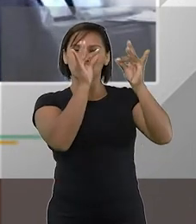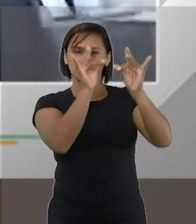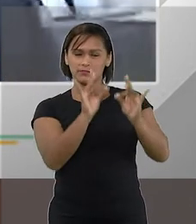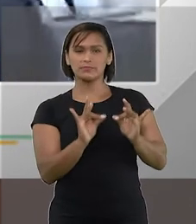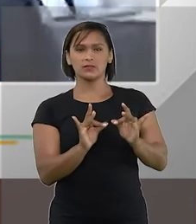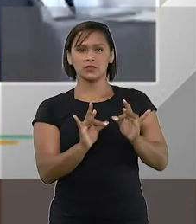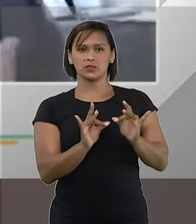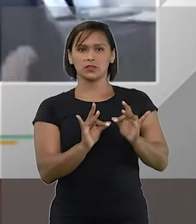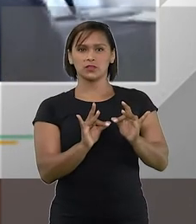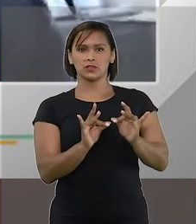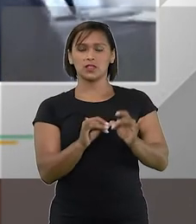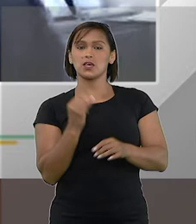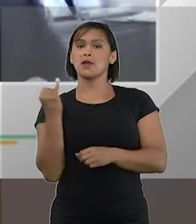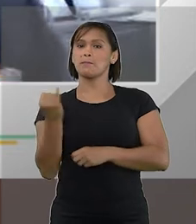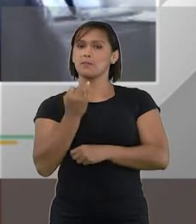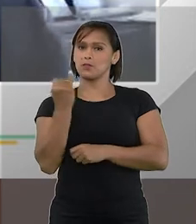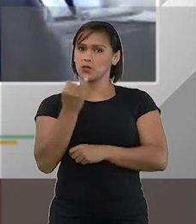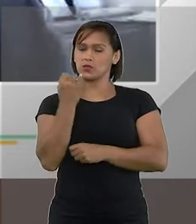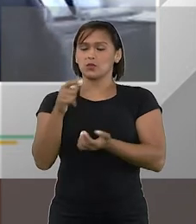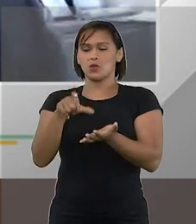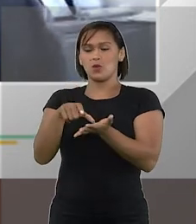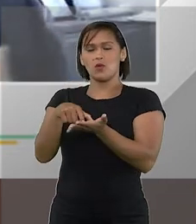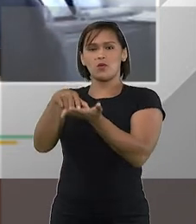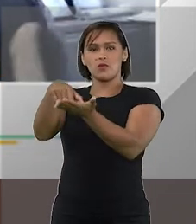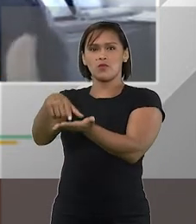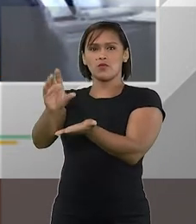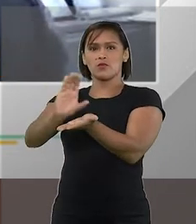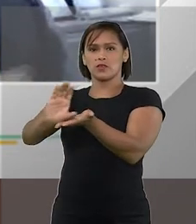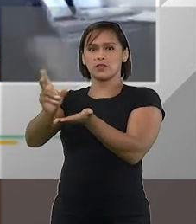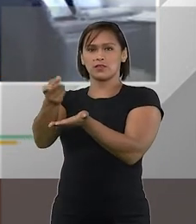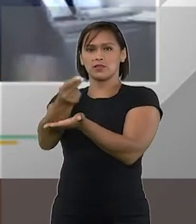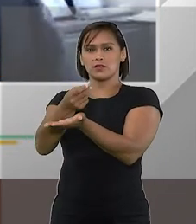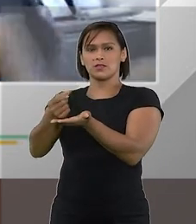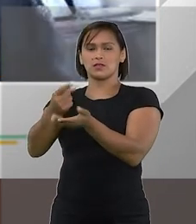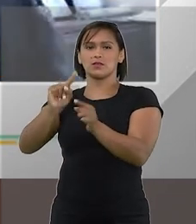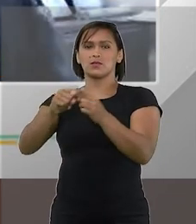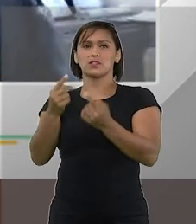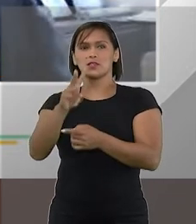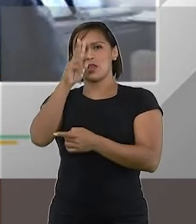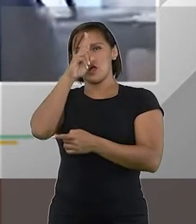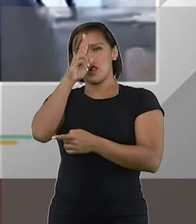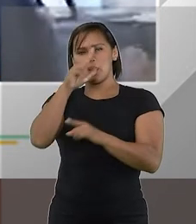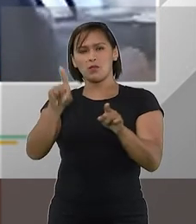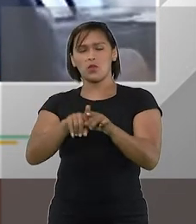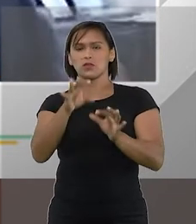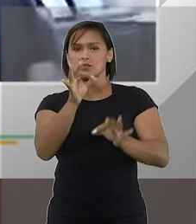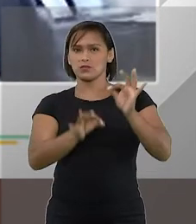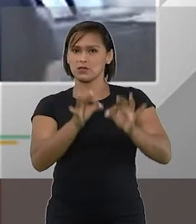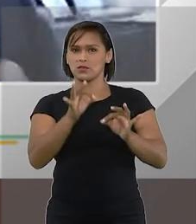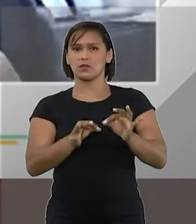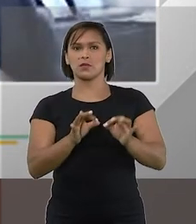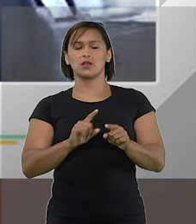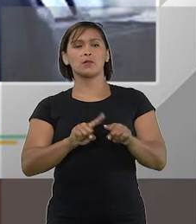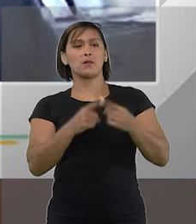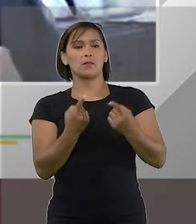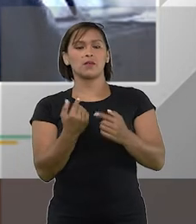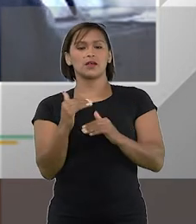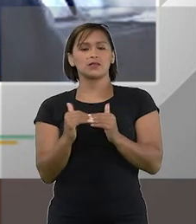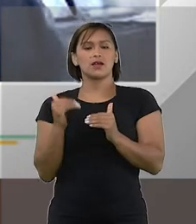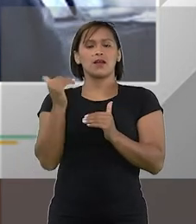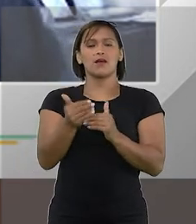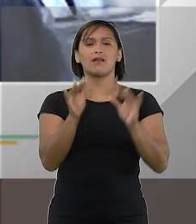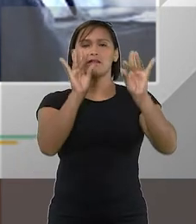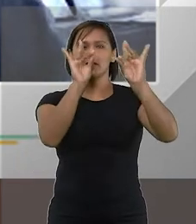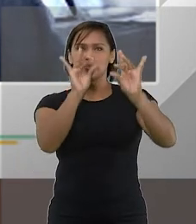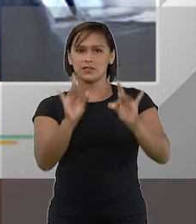sensível e importa bastante na questão do financiamento por isso é que ele lembrou desse julgamento mas além